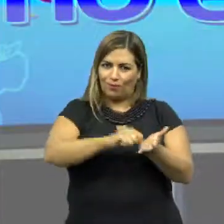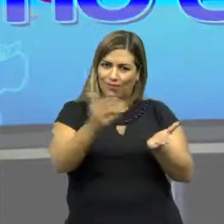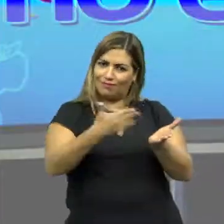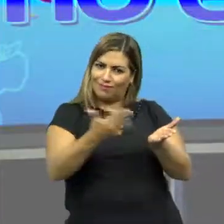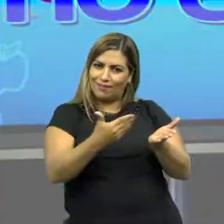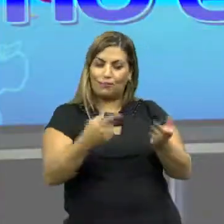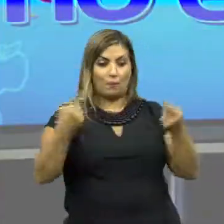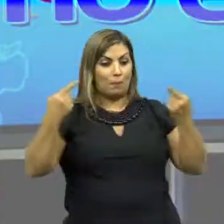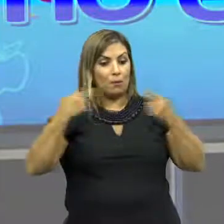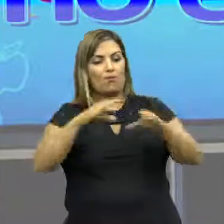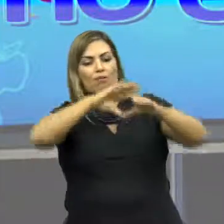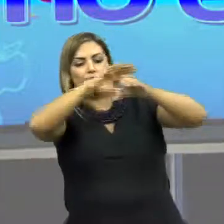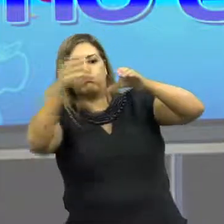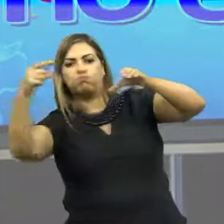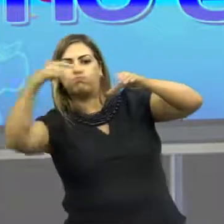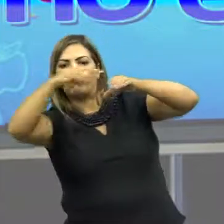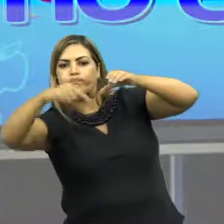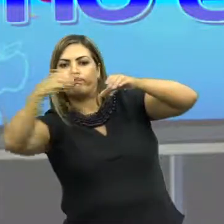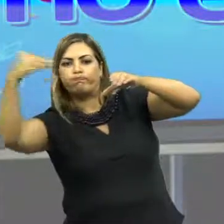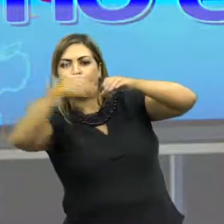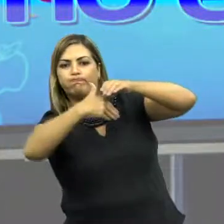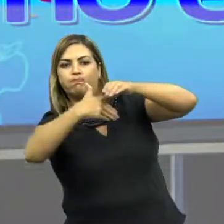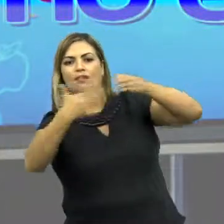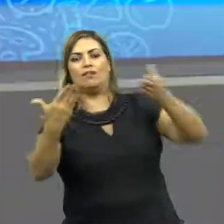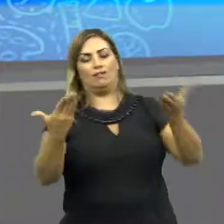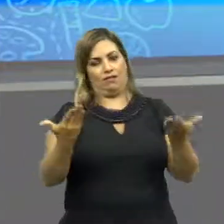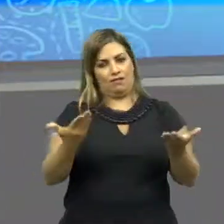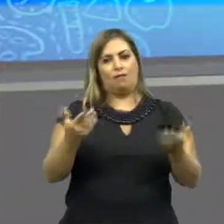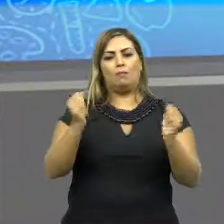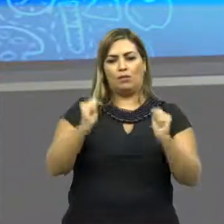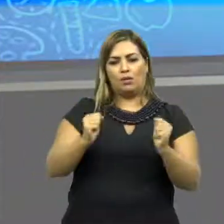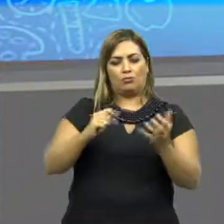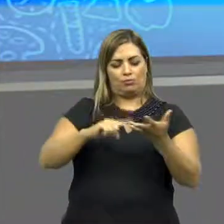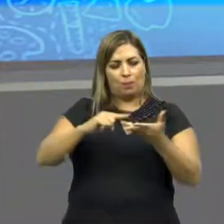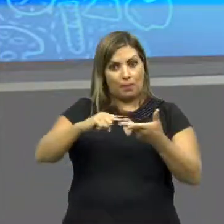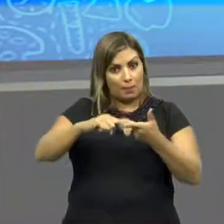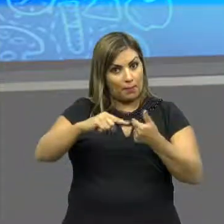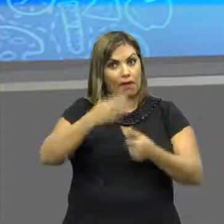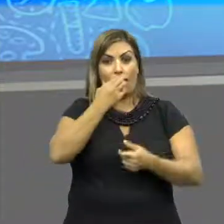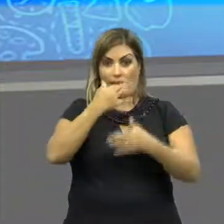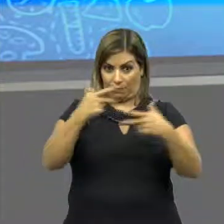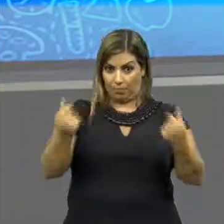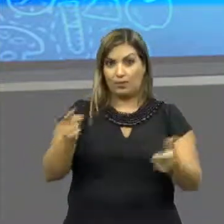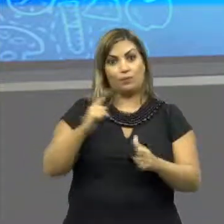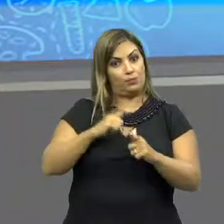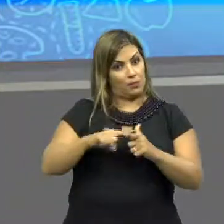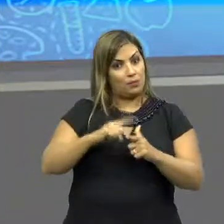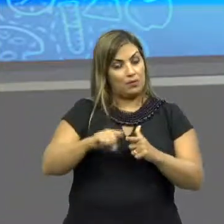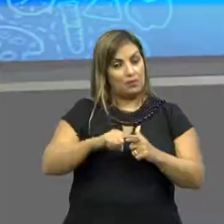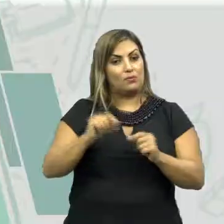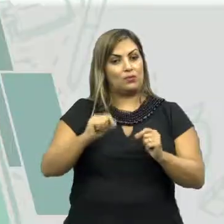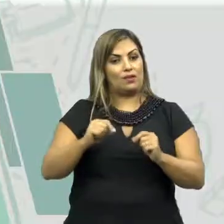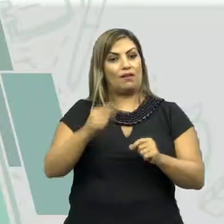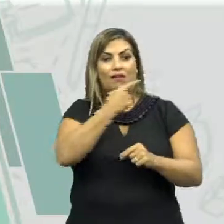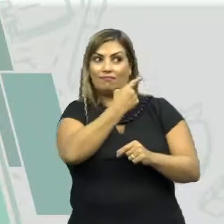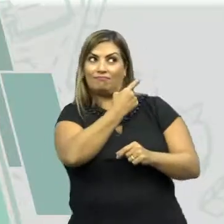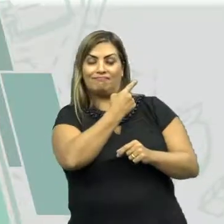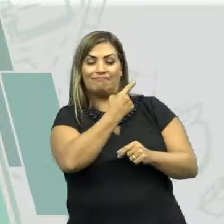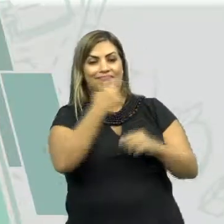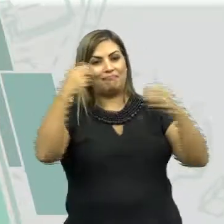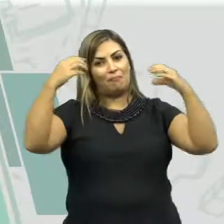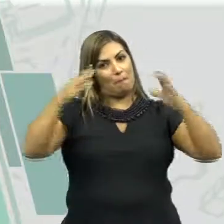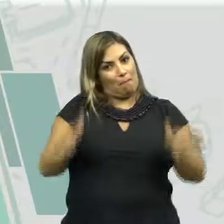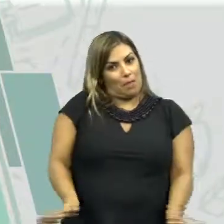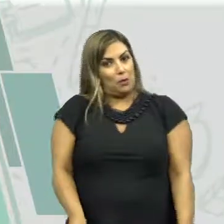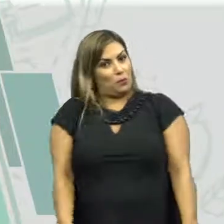provocado pelo buraco na camada de ozônio. Podemos citar aqui alguns animais afetados, como é o caso